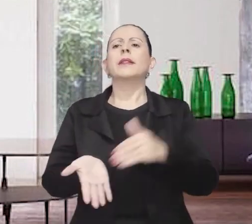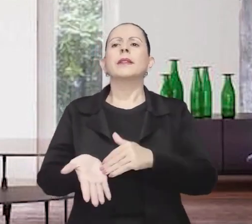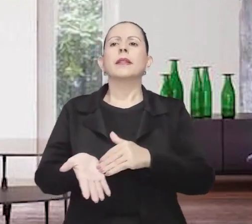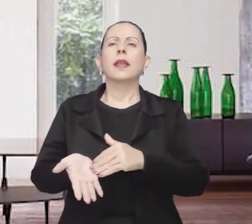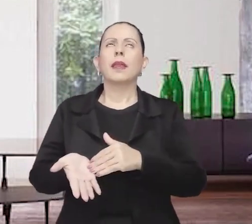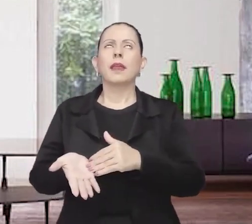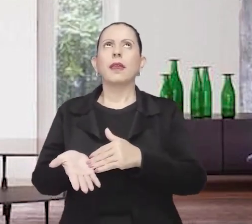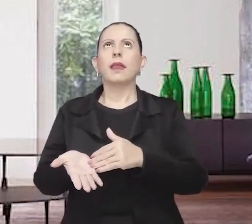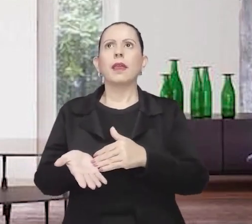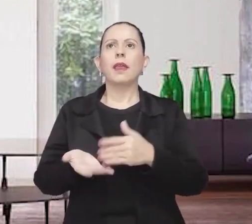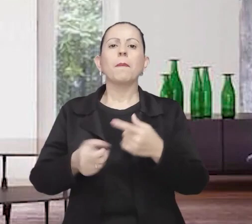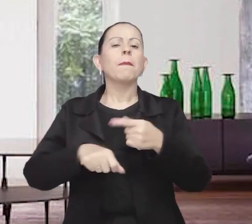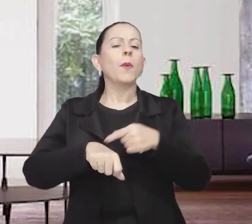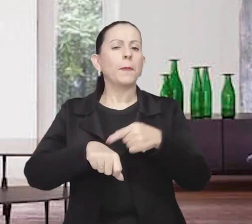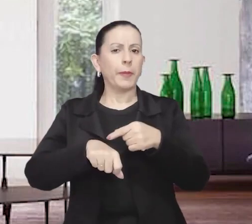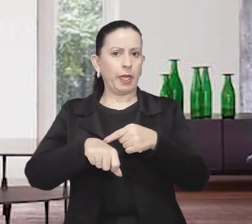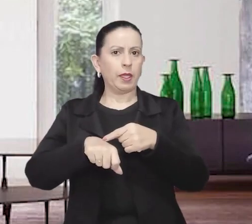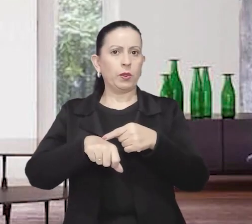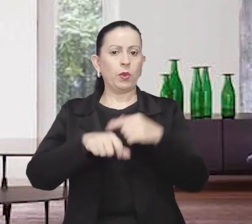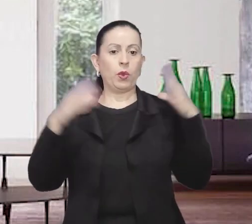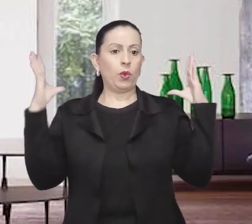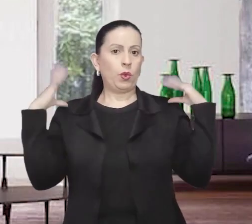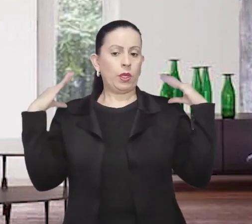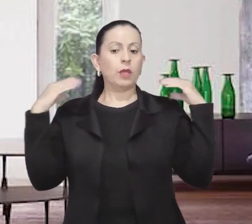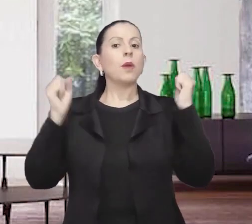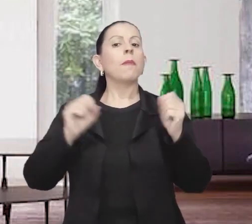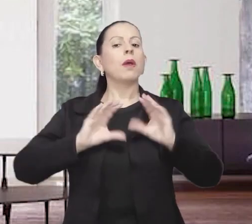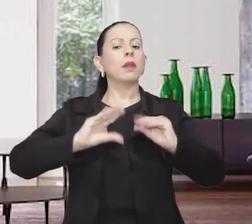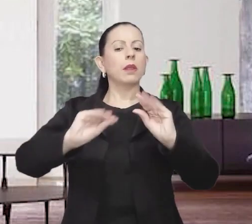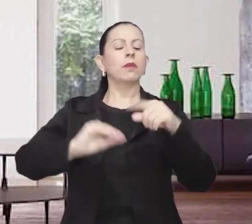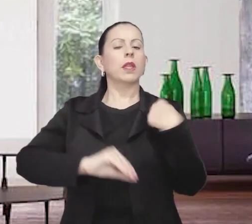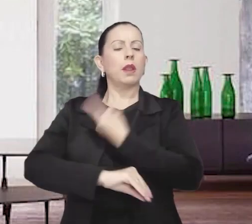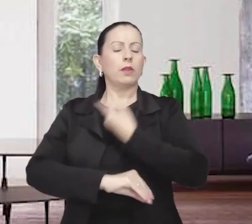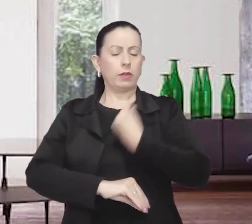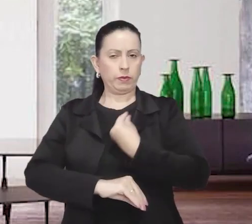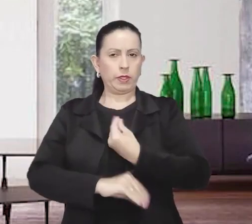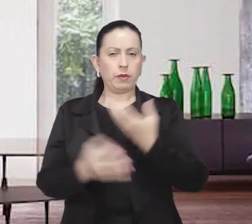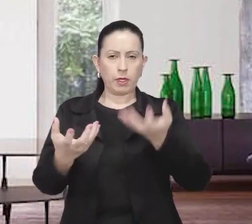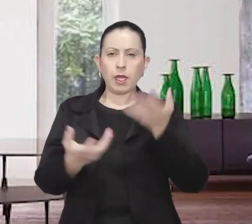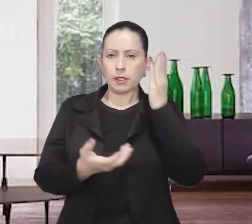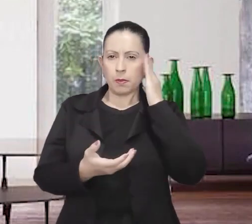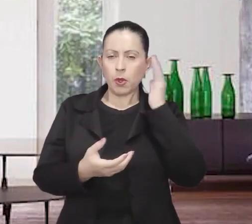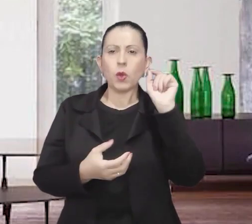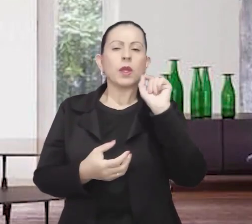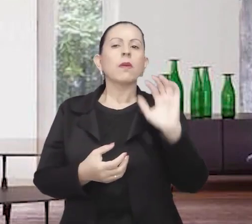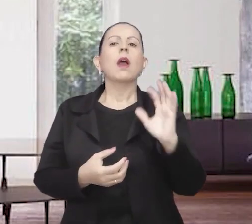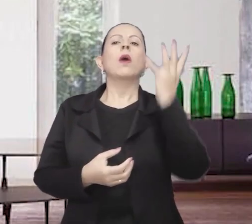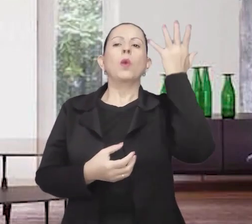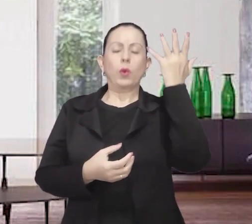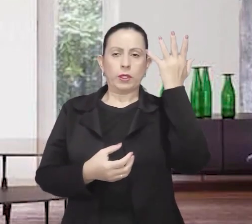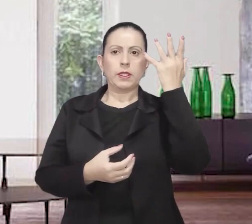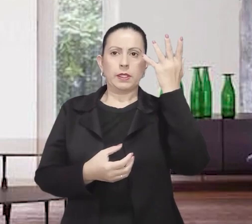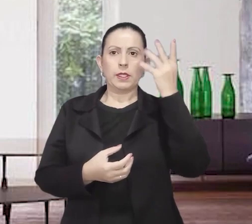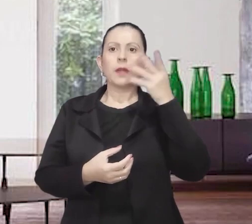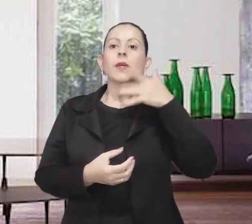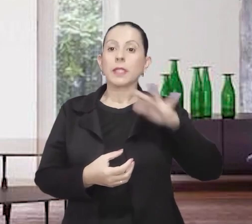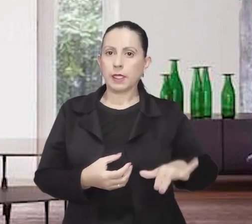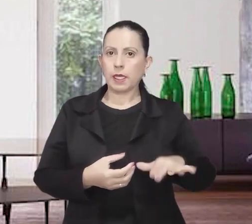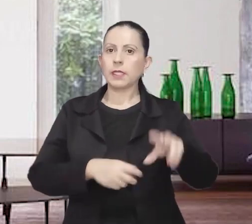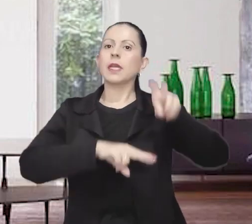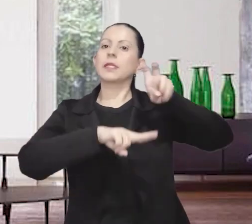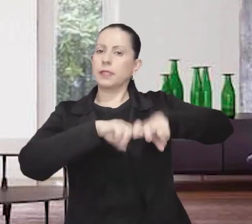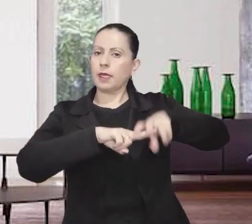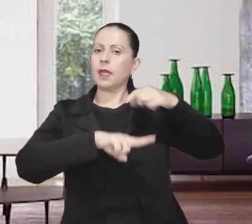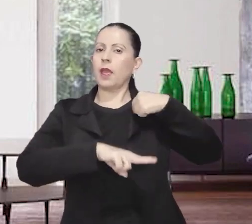Até que ponto eles podem interferir nas nossas vidas? Quer saber o que vai acontecer com essa criança?